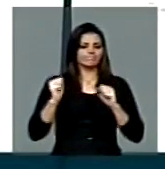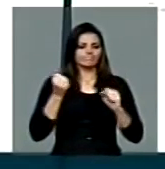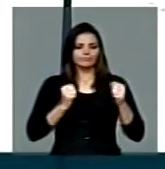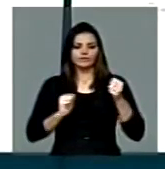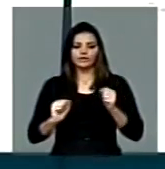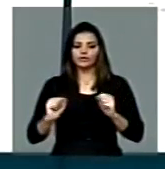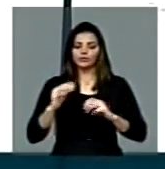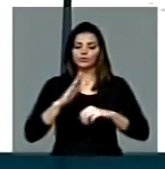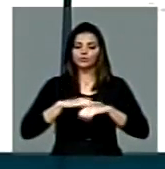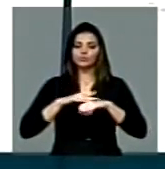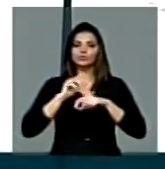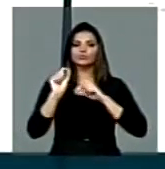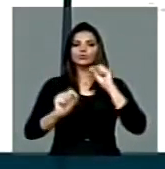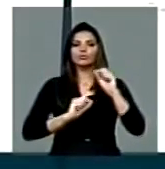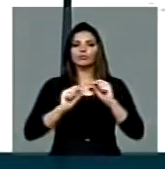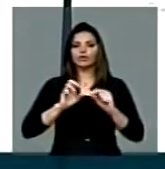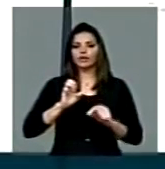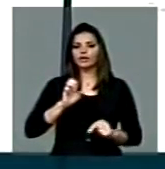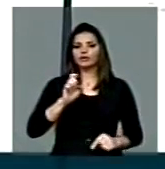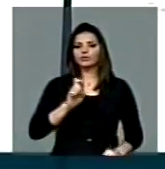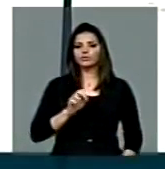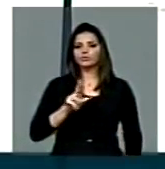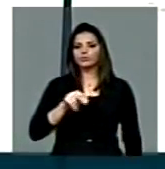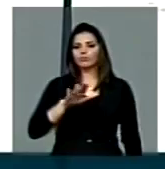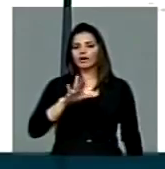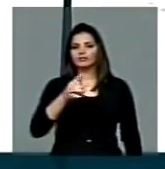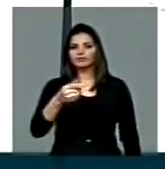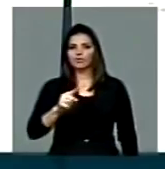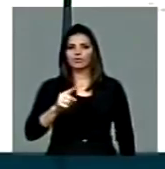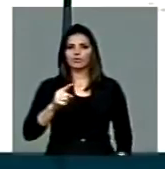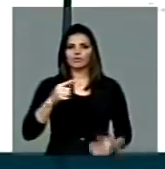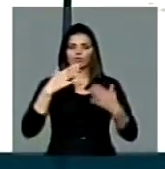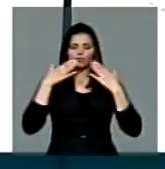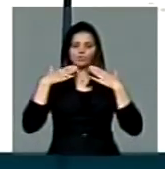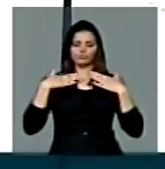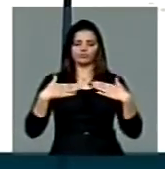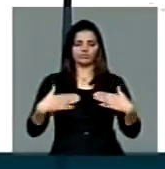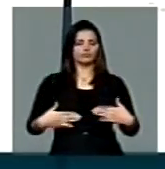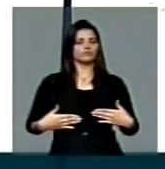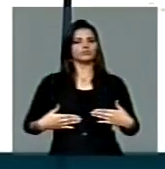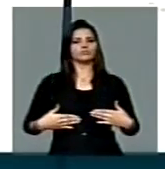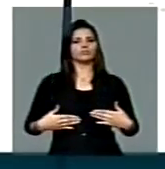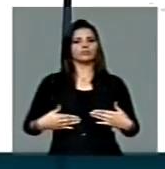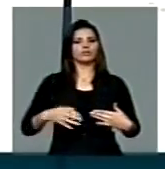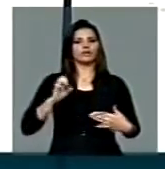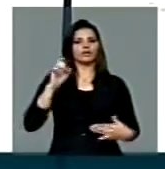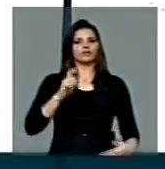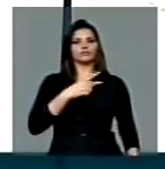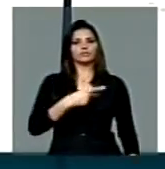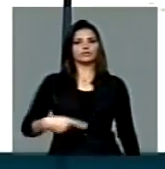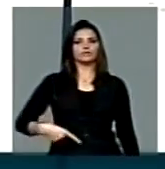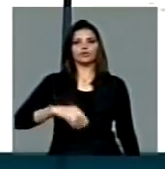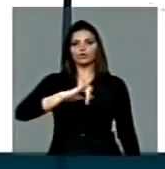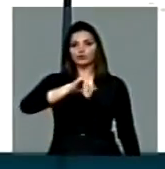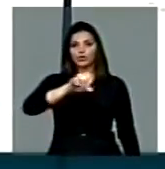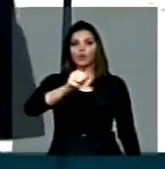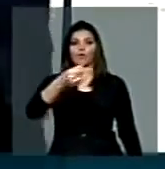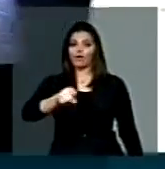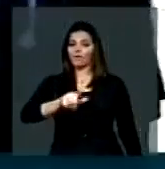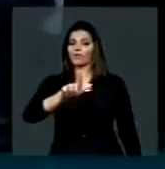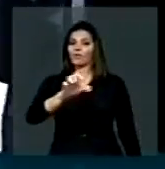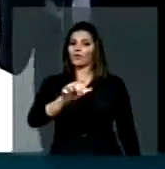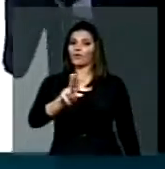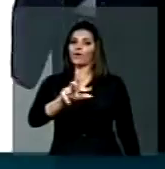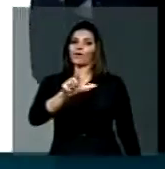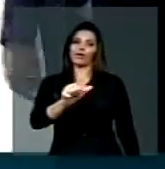relação ao resultado da exumação dos restos mortais do ex-presidente João Goulart. Porque,